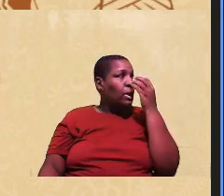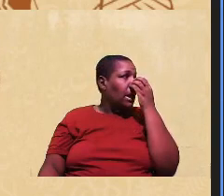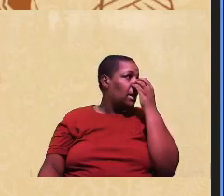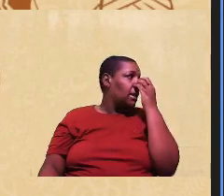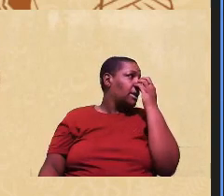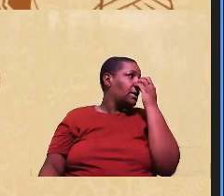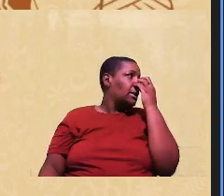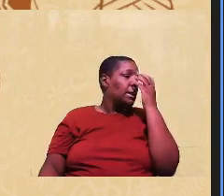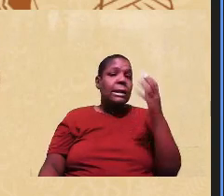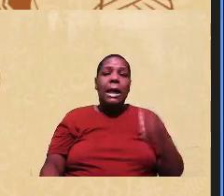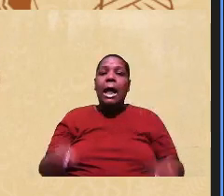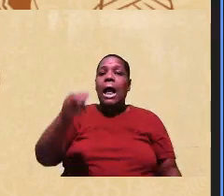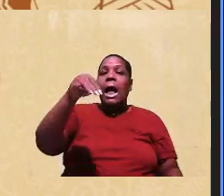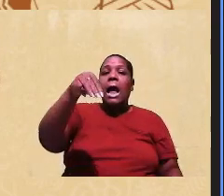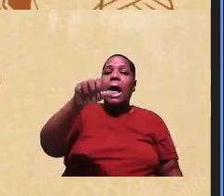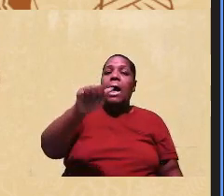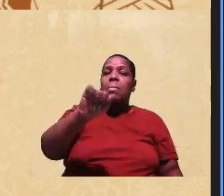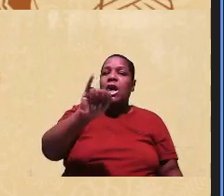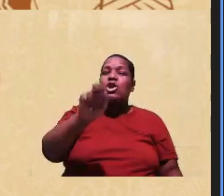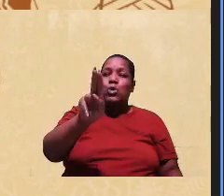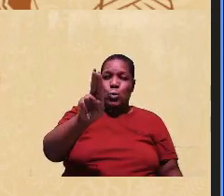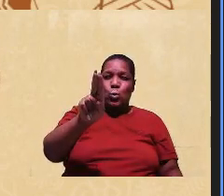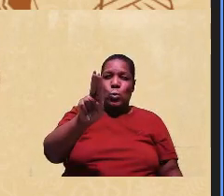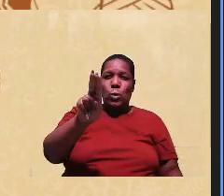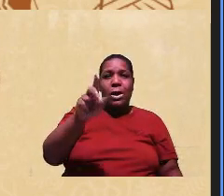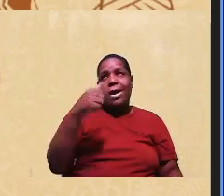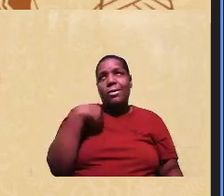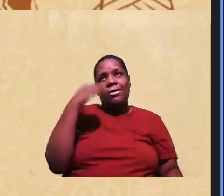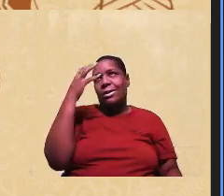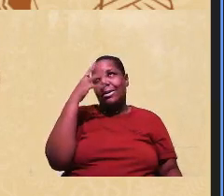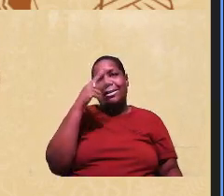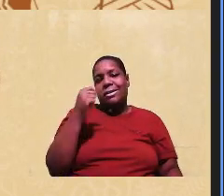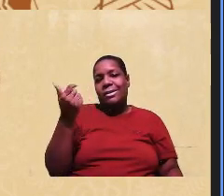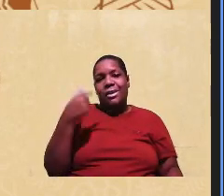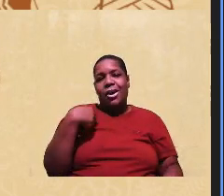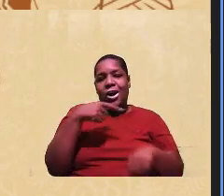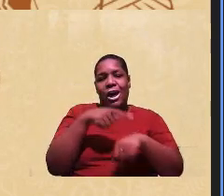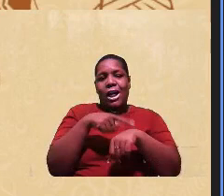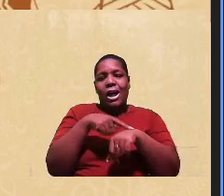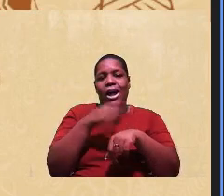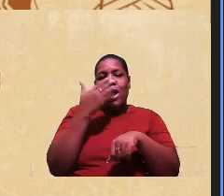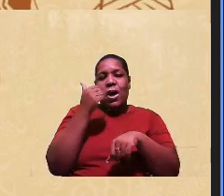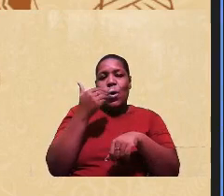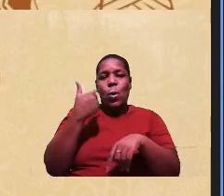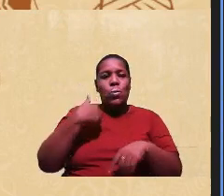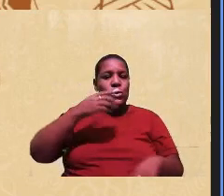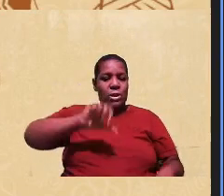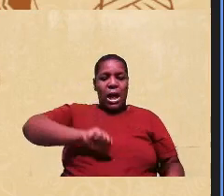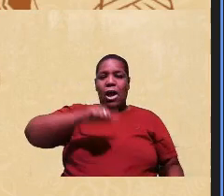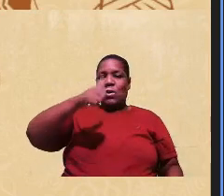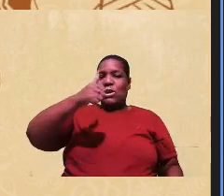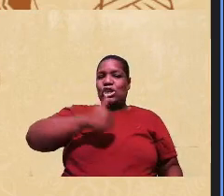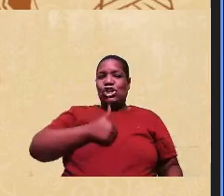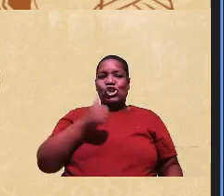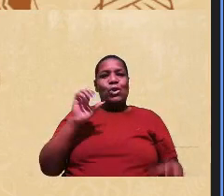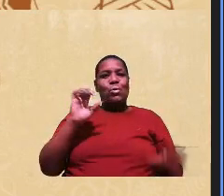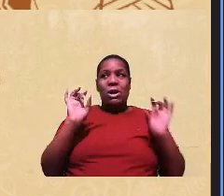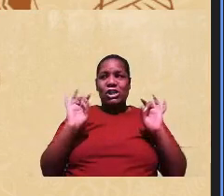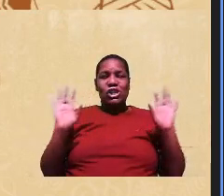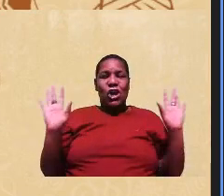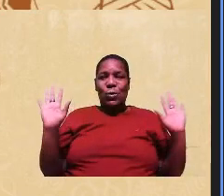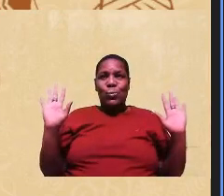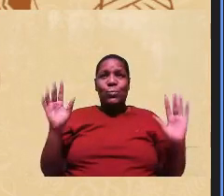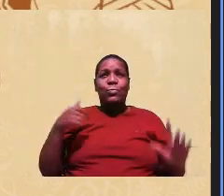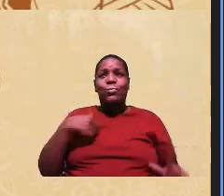da Maju, nem sei como é o nariz da Maju, é que ela é linda, hoje estava no horário do almoço, meu Deus, na autoestima só. Então, eu quero o